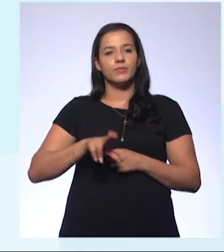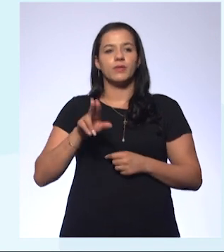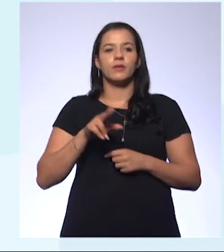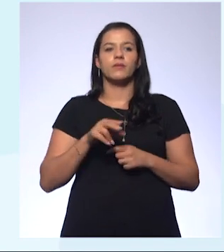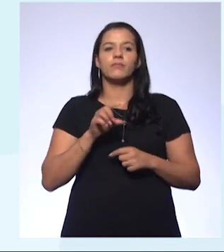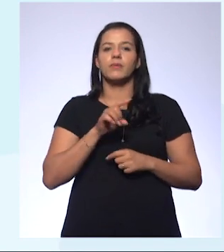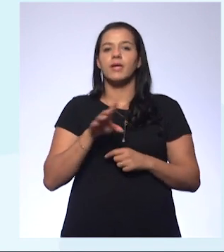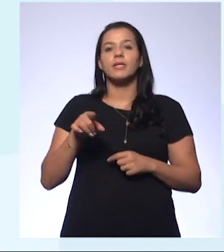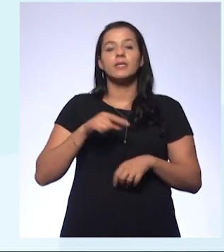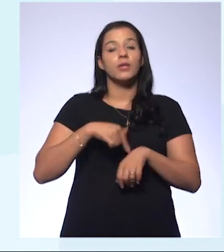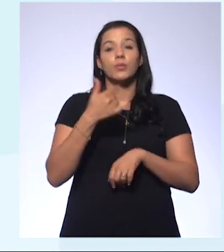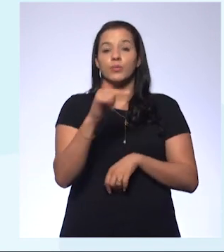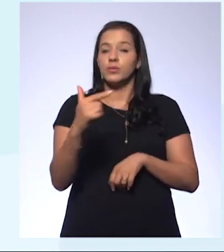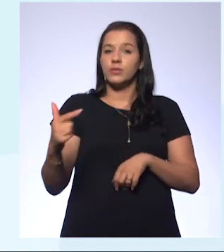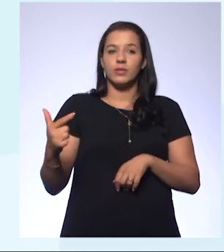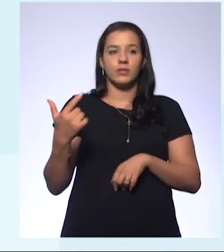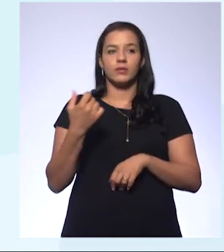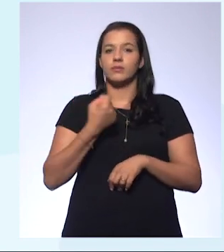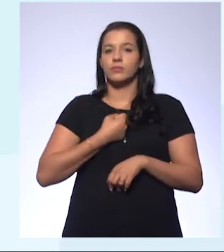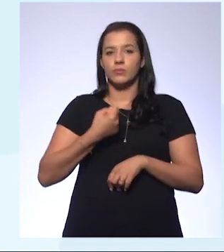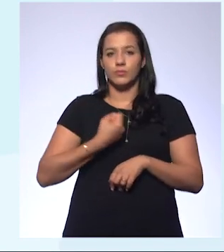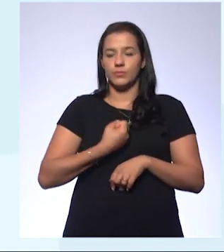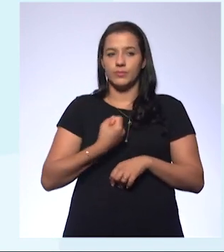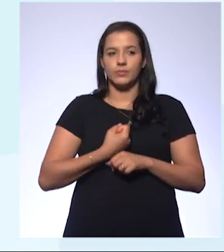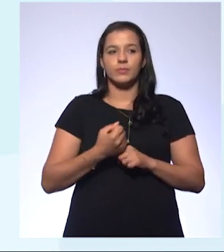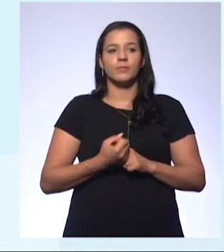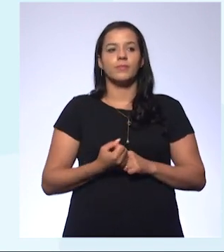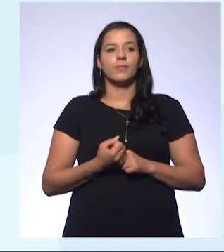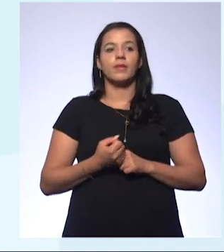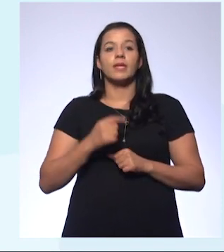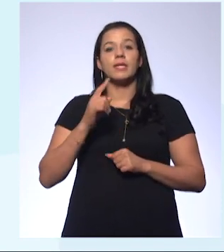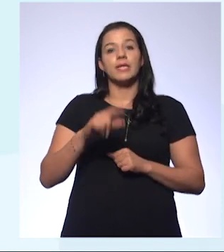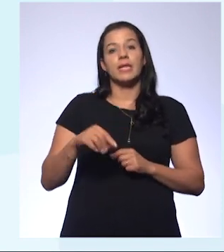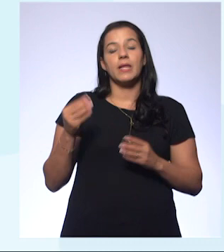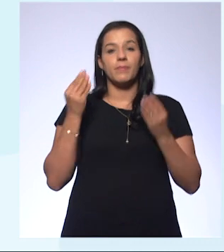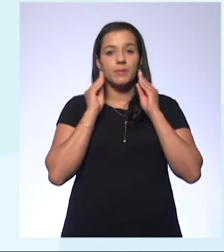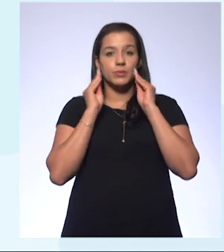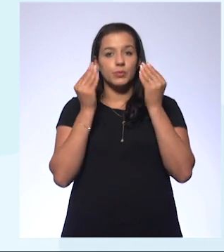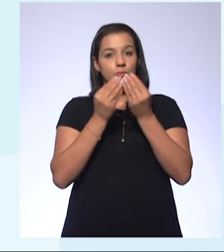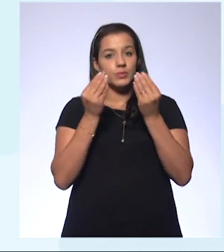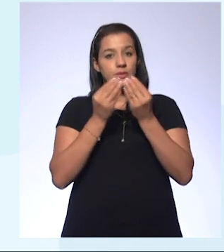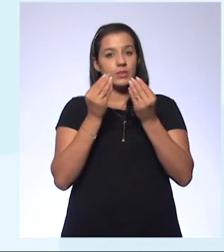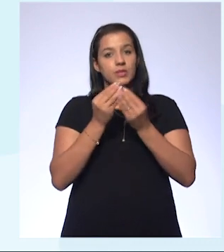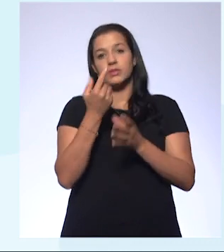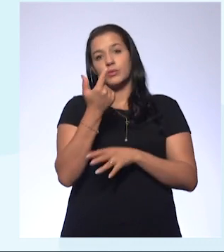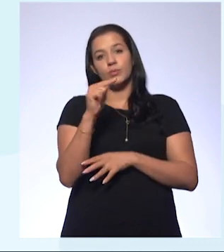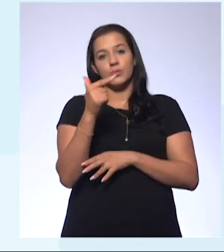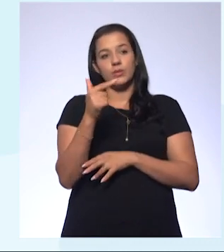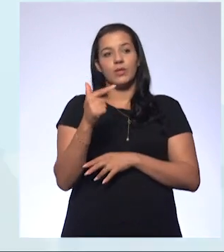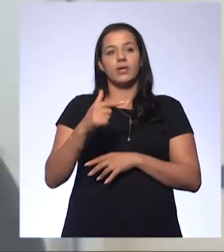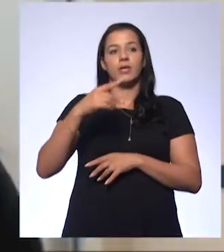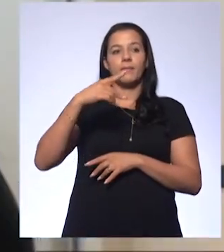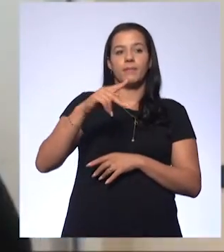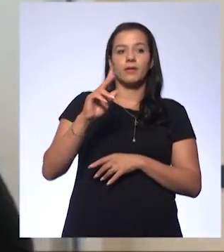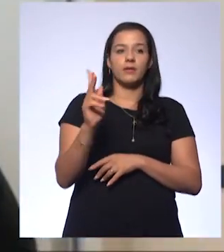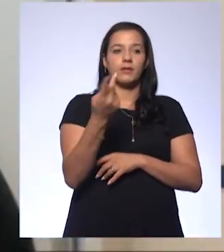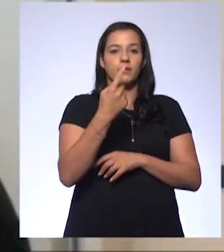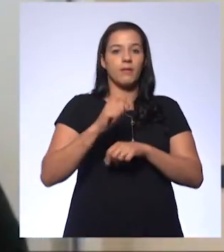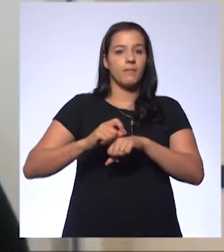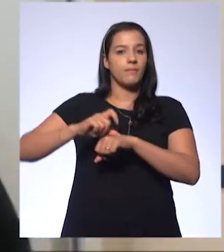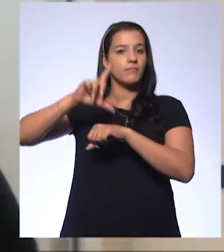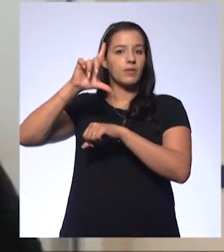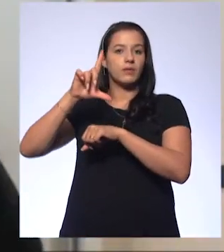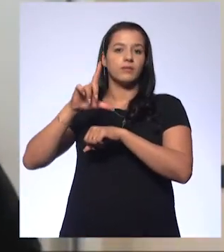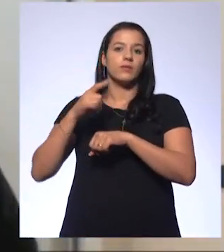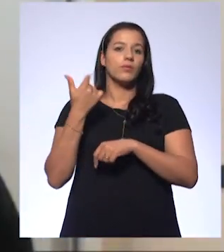foi citado, ele não tem unidade, né? E pH não é uma substância. Muitos alunos falam assim, esse aqui tem mais pH. Colocaram